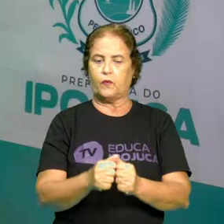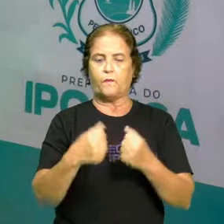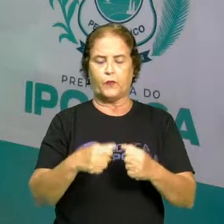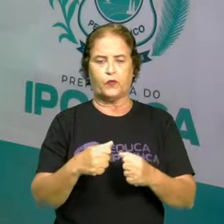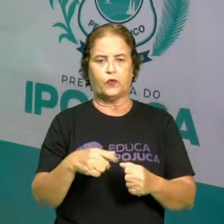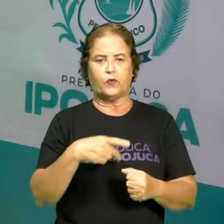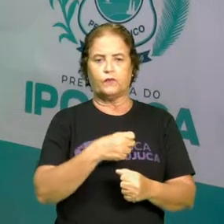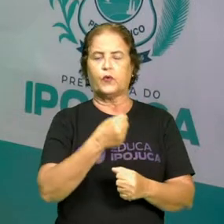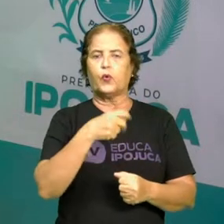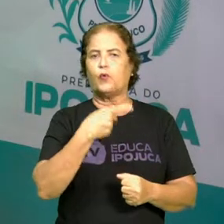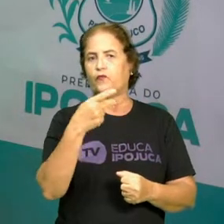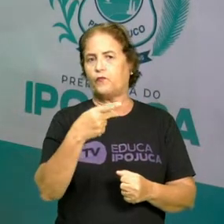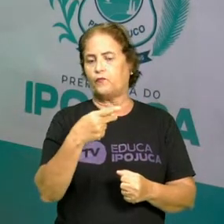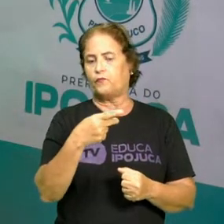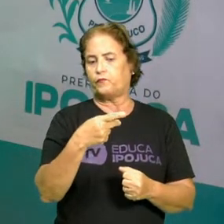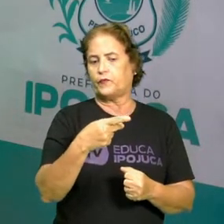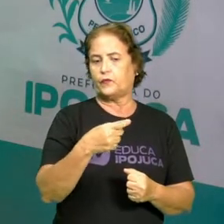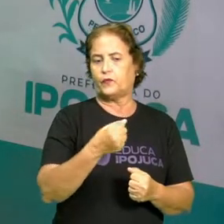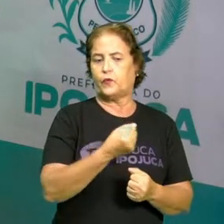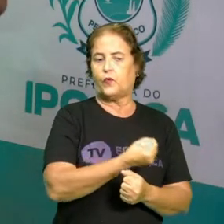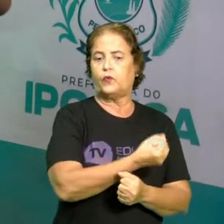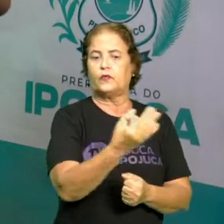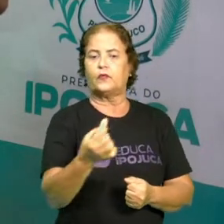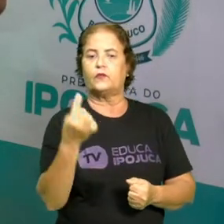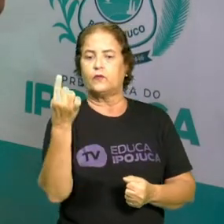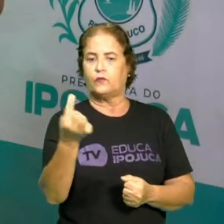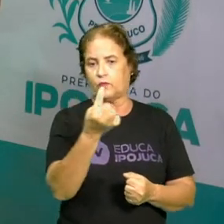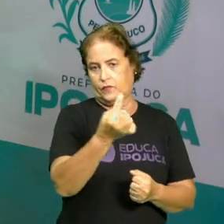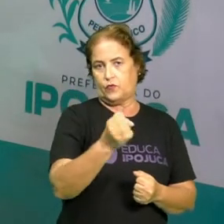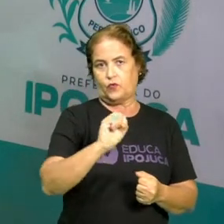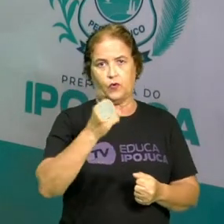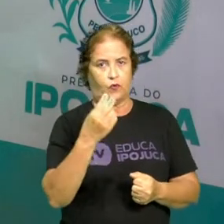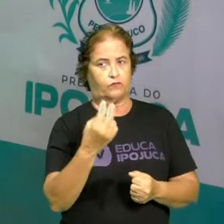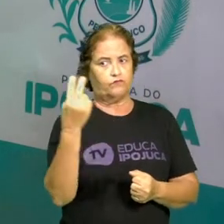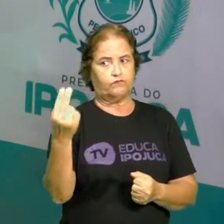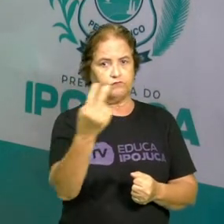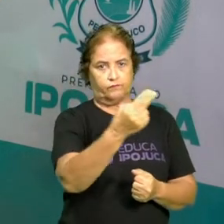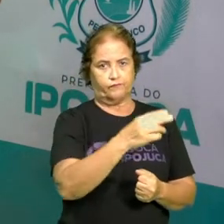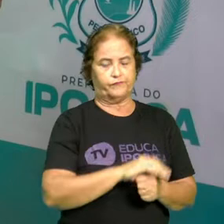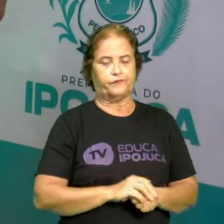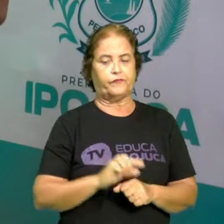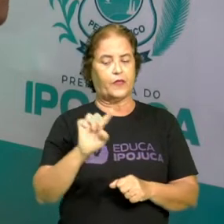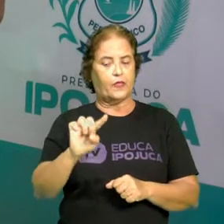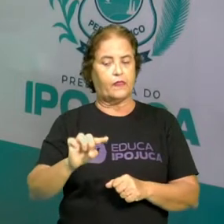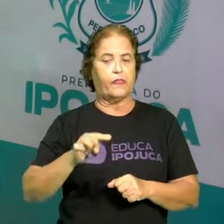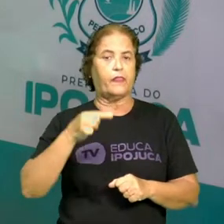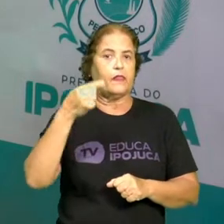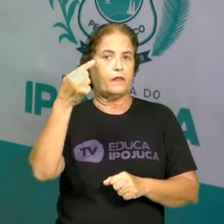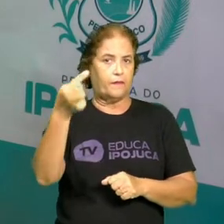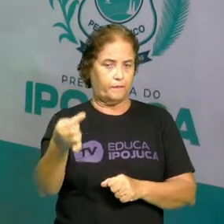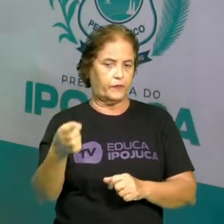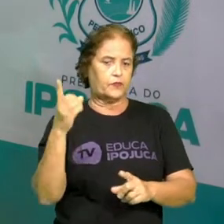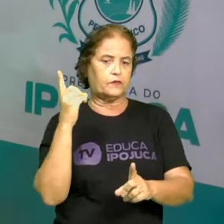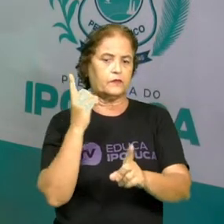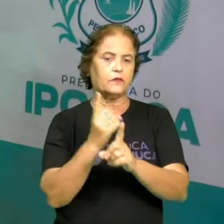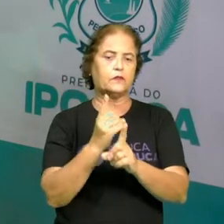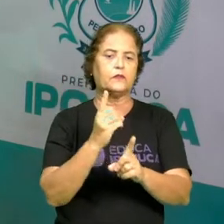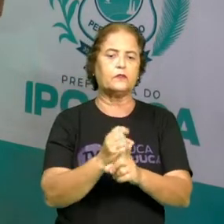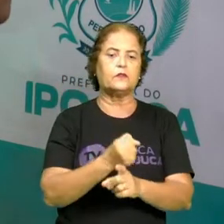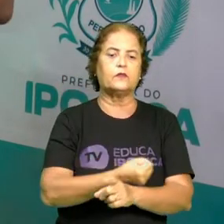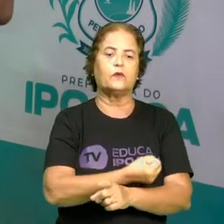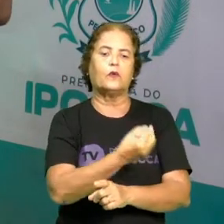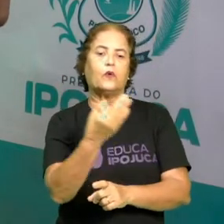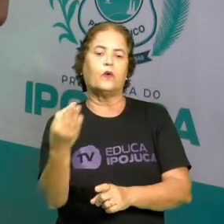uma, ou posso de duas em duas, para facilitar. Depois, eu vou ter que descobrir quantas bolas